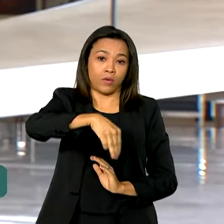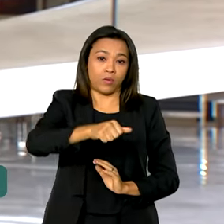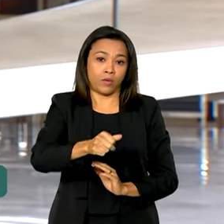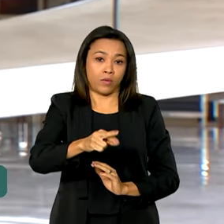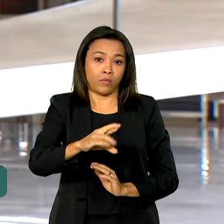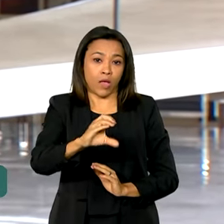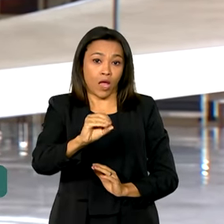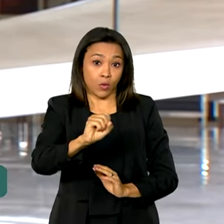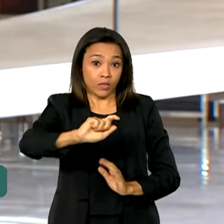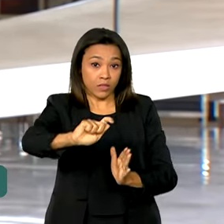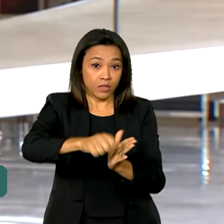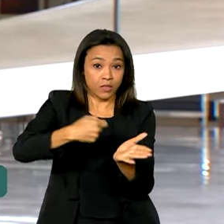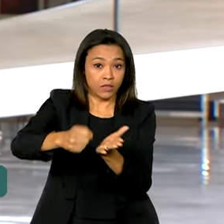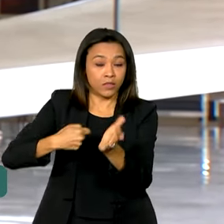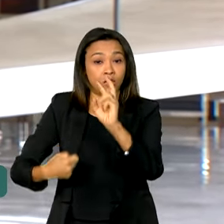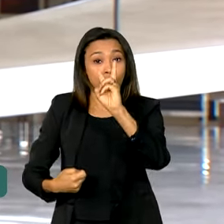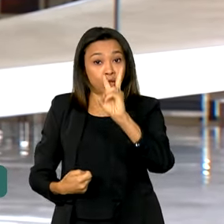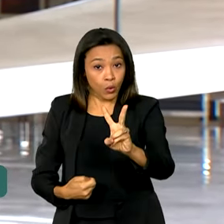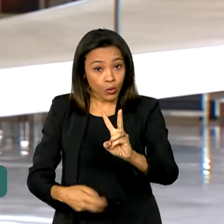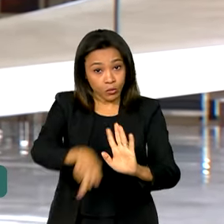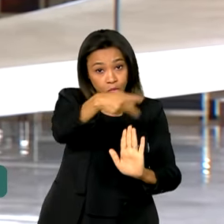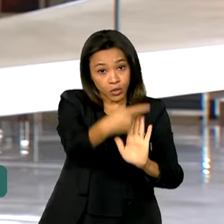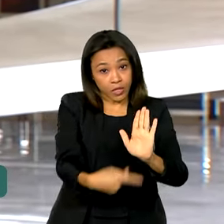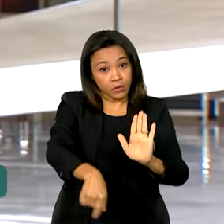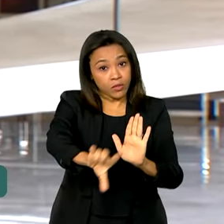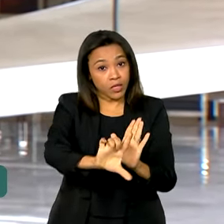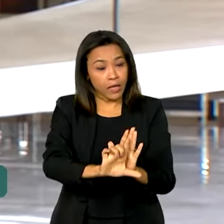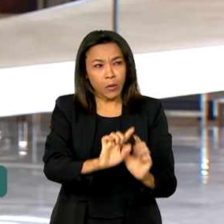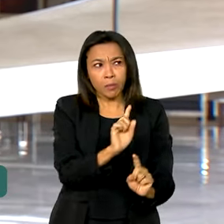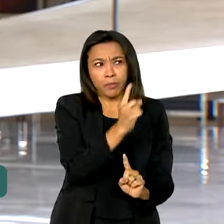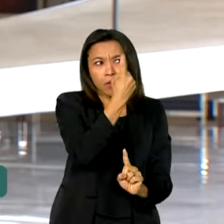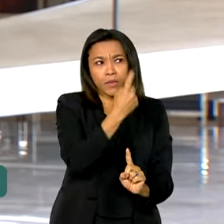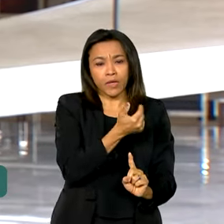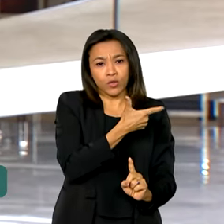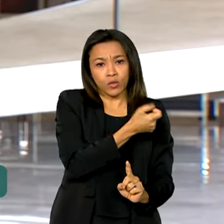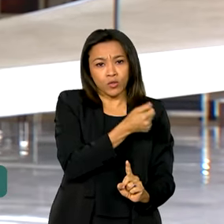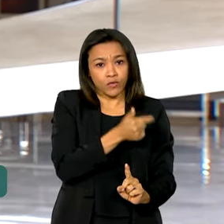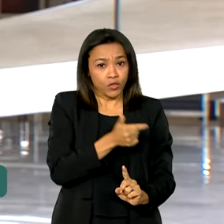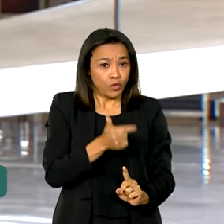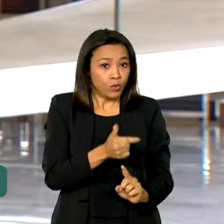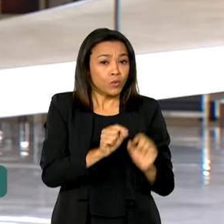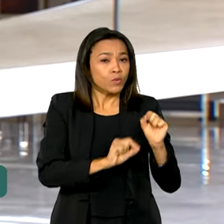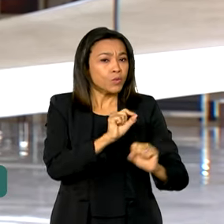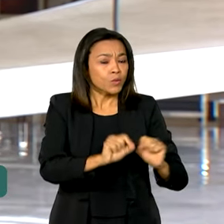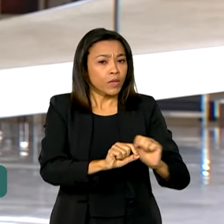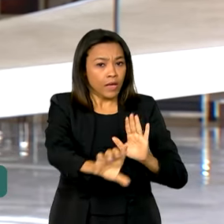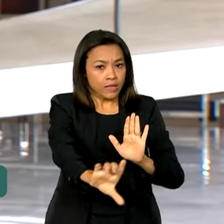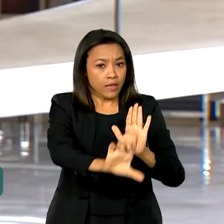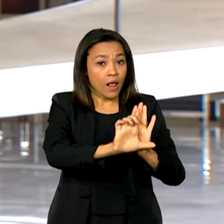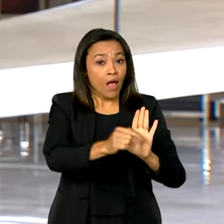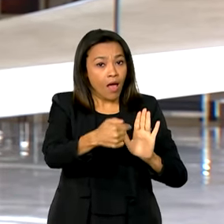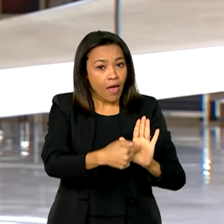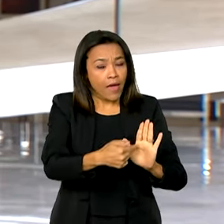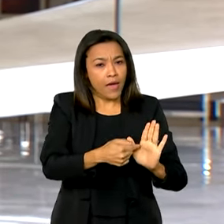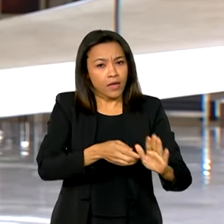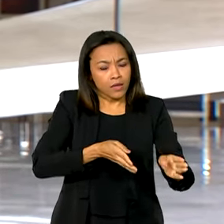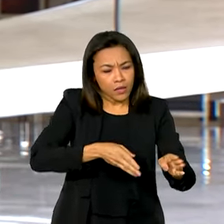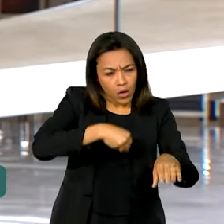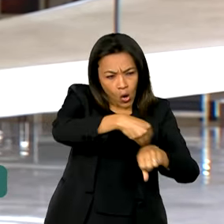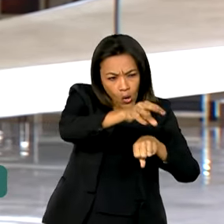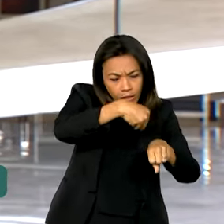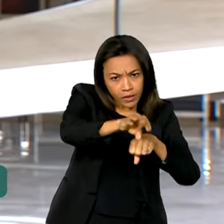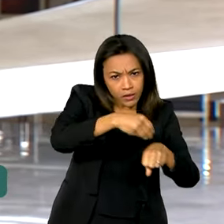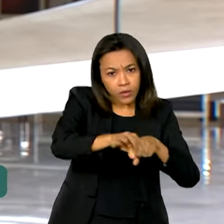e sanciona dois projetos de lei. O primeiro, de 2022, estabelece diretrizes gerais para concursos